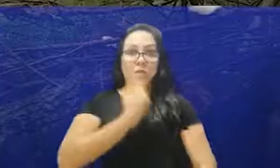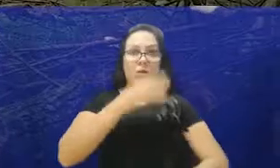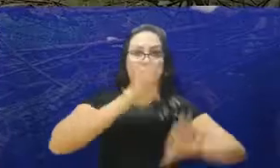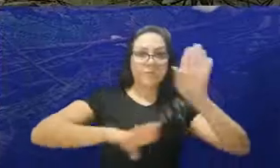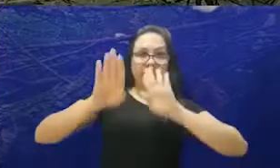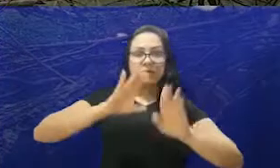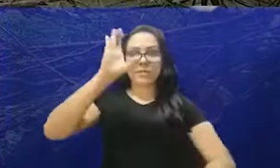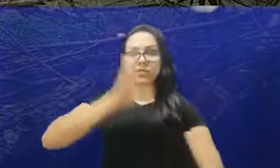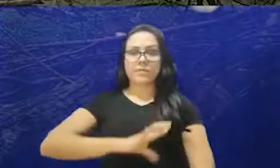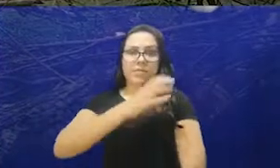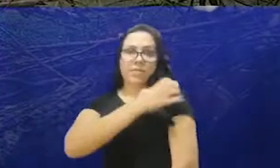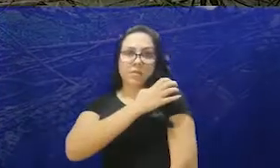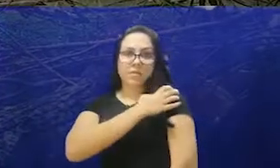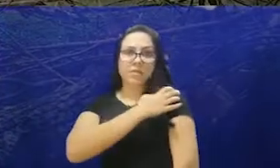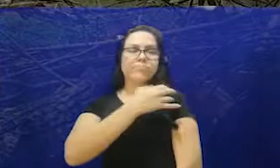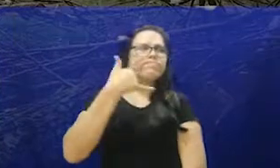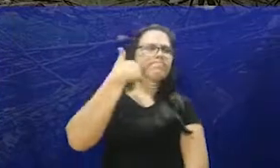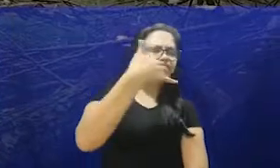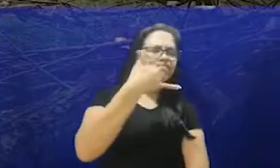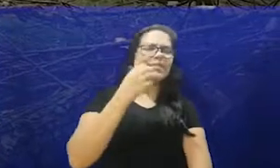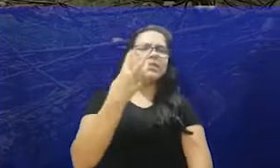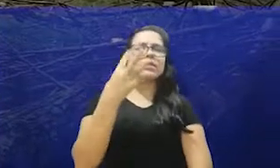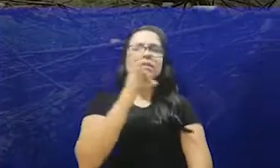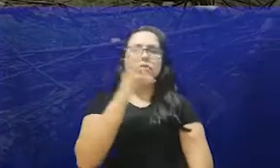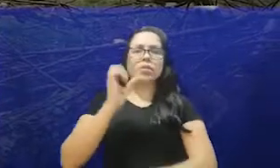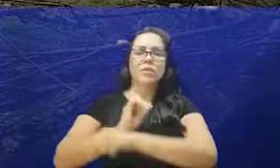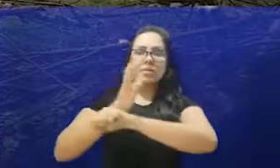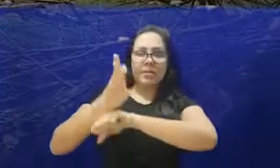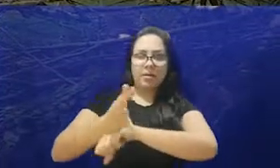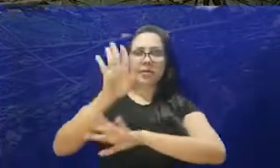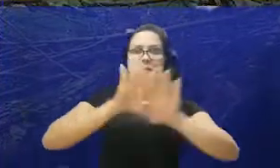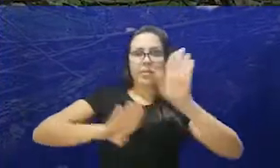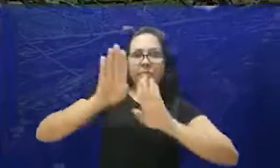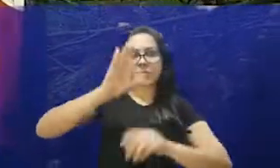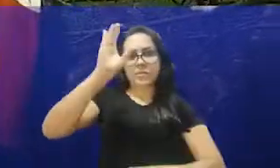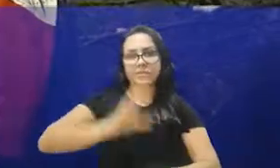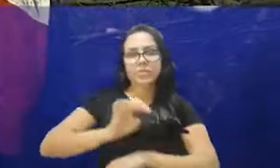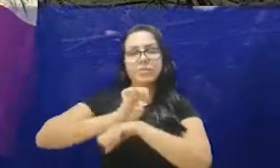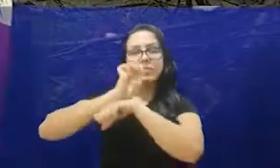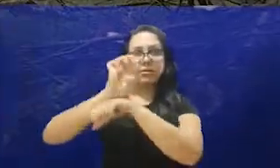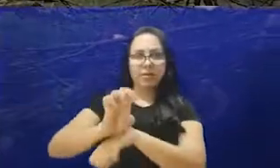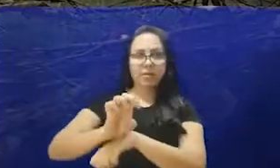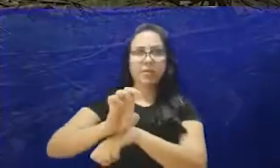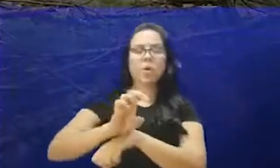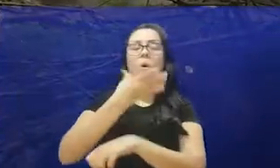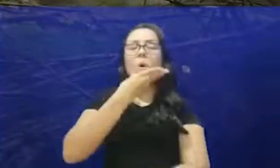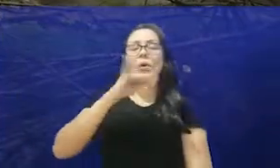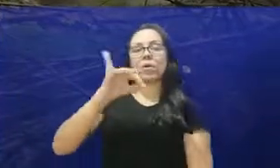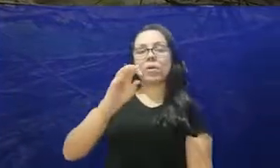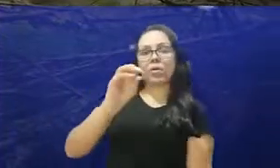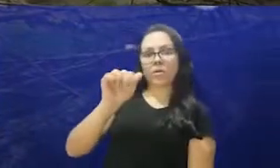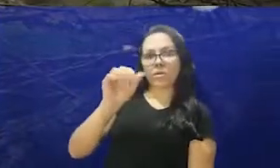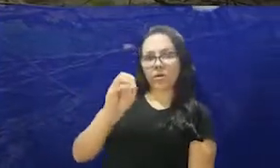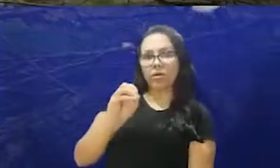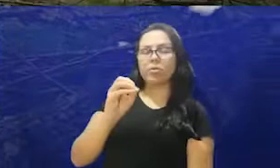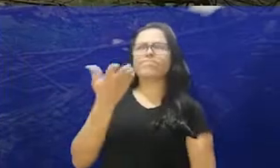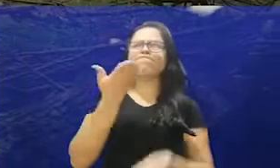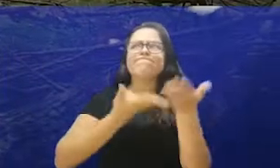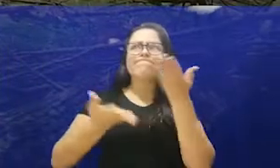Nós, Defesa Civil do Grande, estamos em contato desde as três horas da manhã com a Defesa Civil do Estado, com o Sr. João,